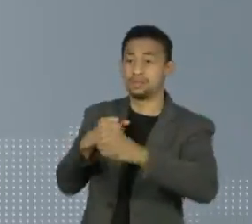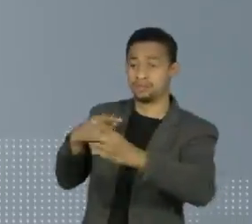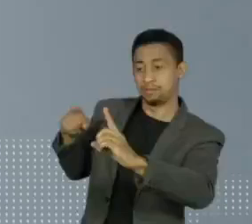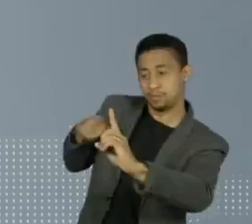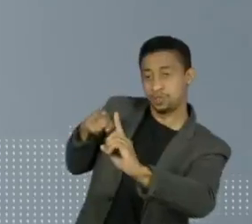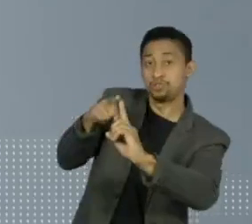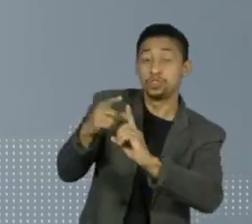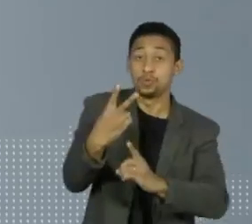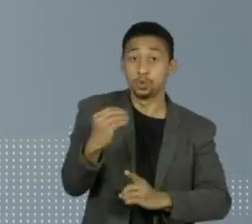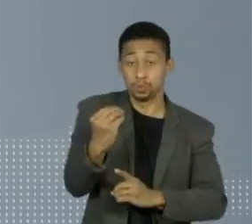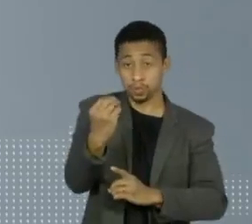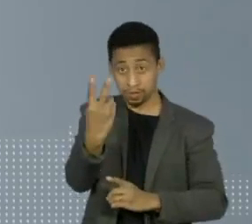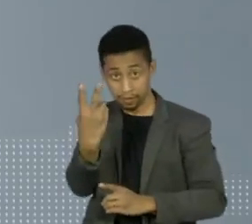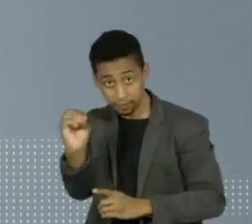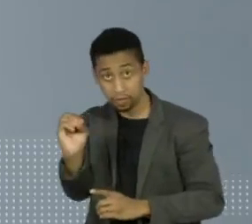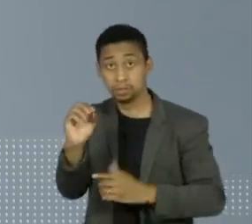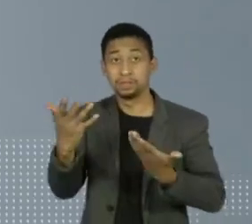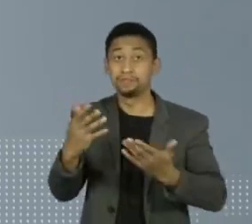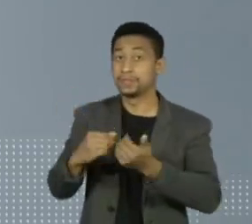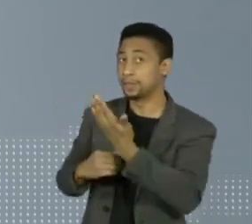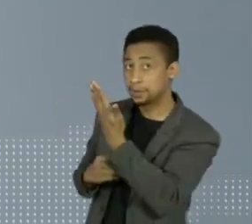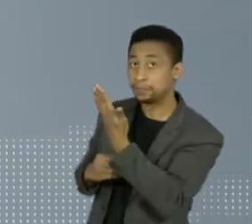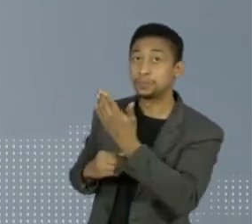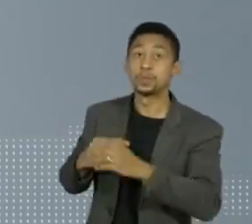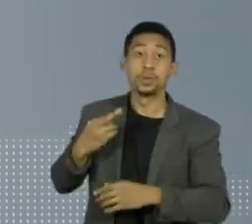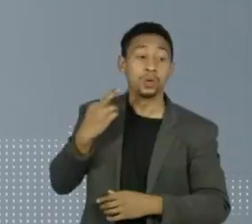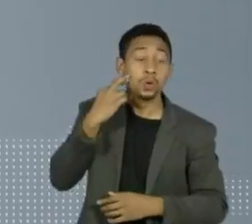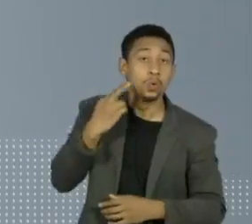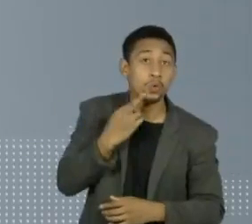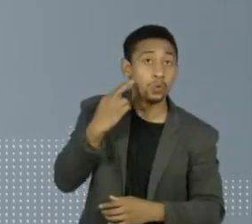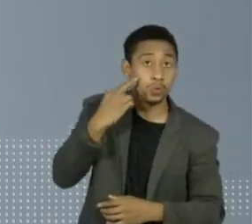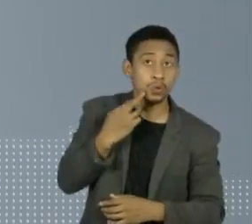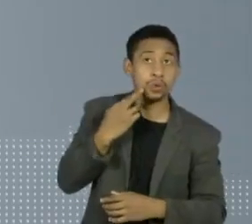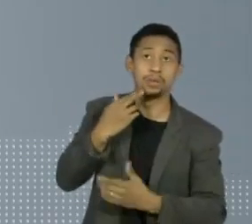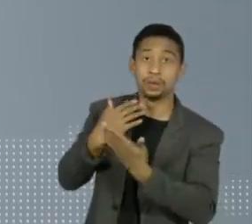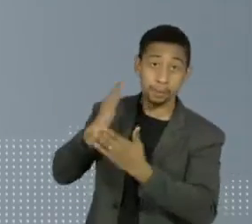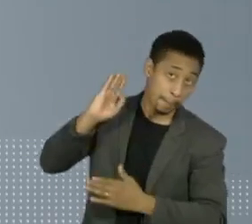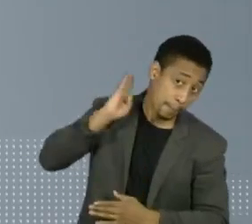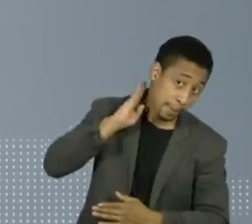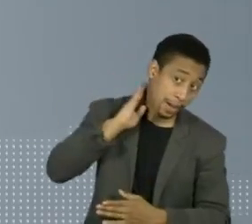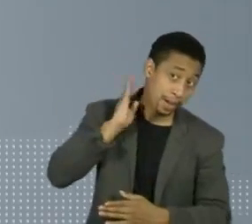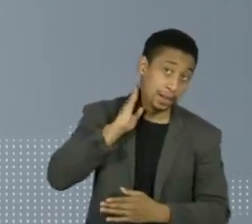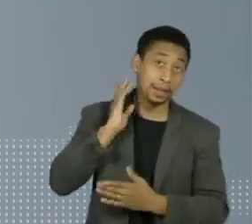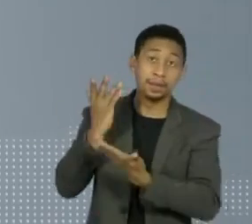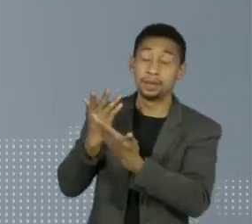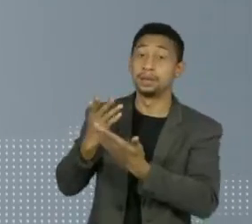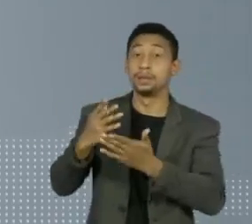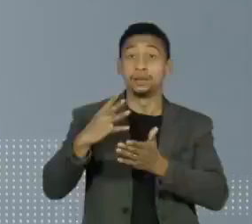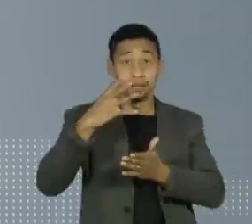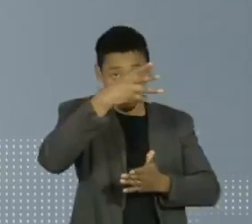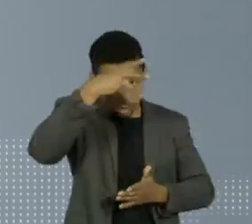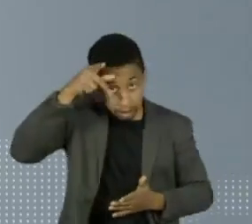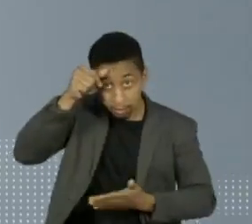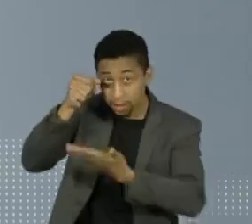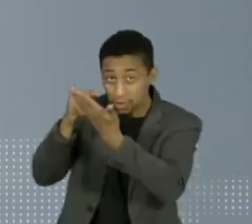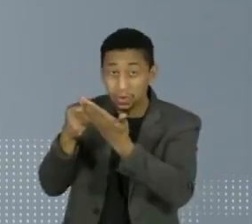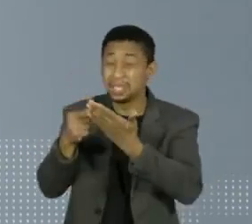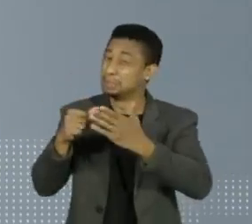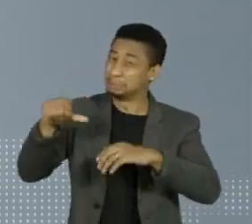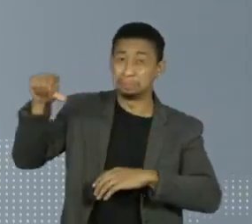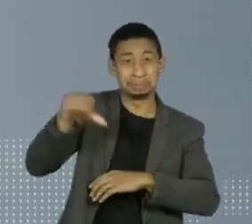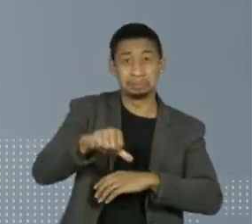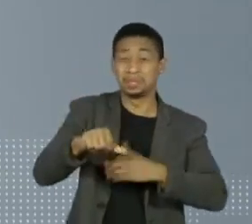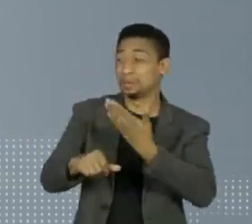Rondônia, Pará e Amazonas registram os piores indicadores do país. Nem 10% da população desses três